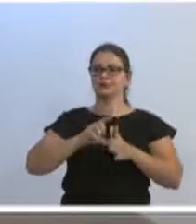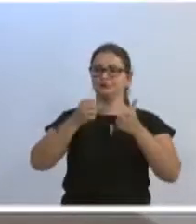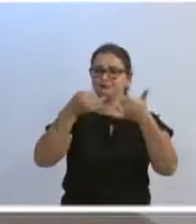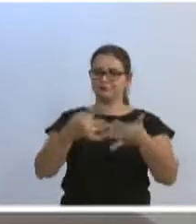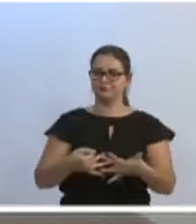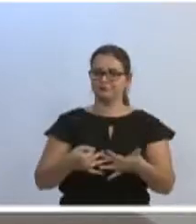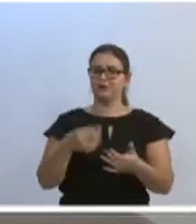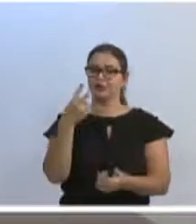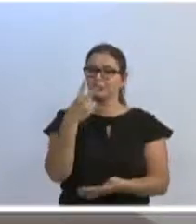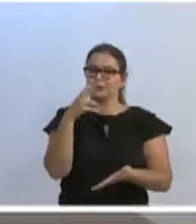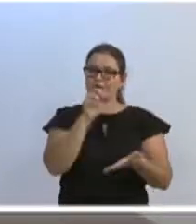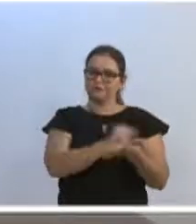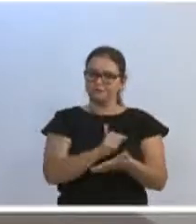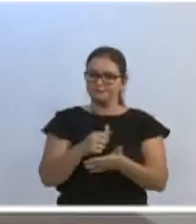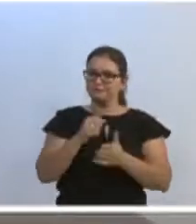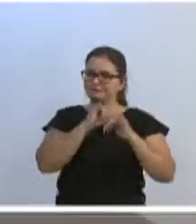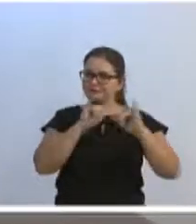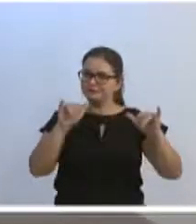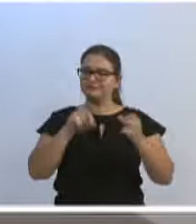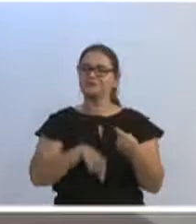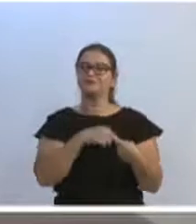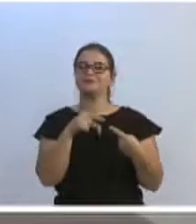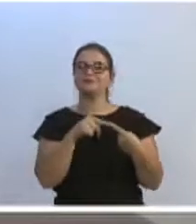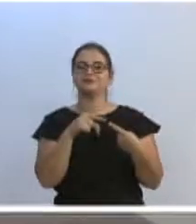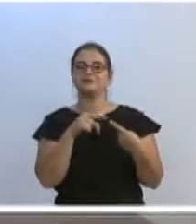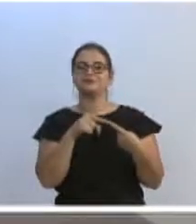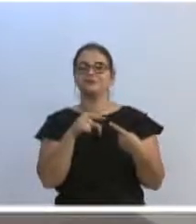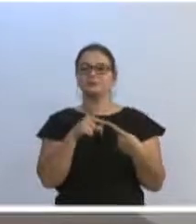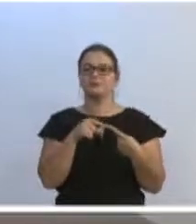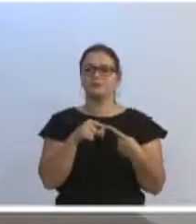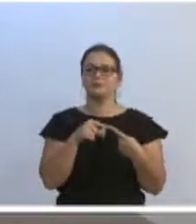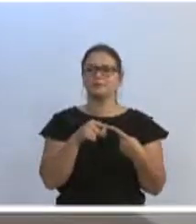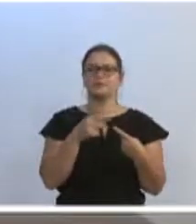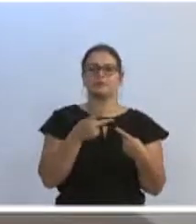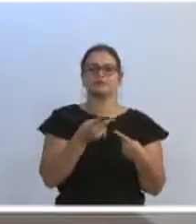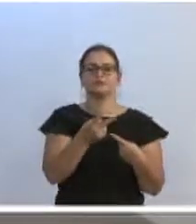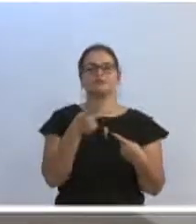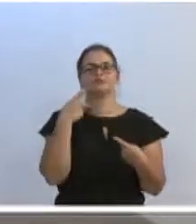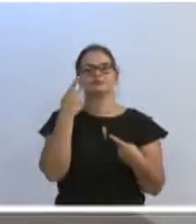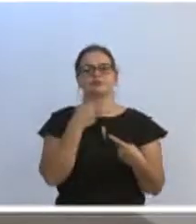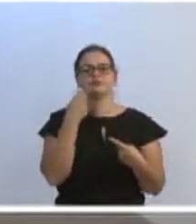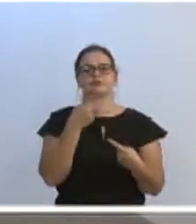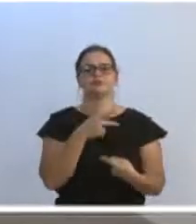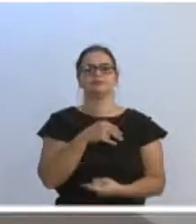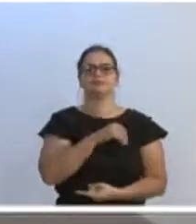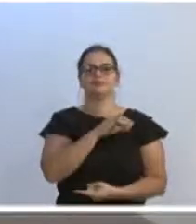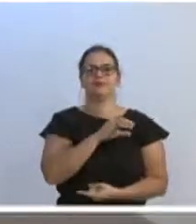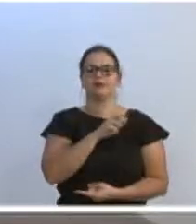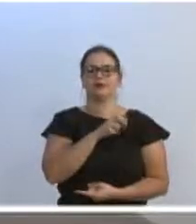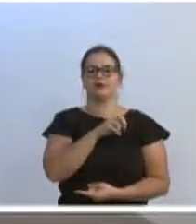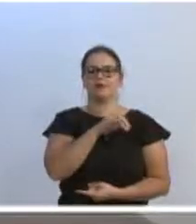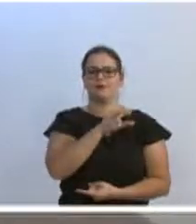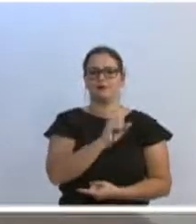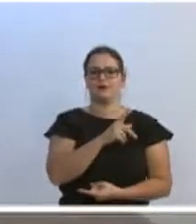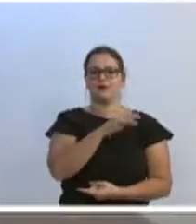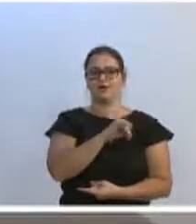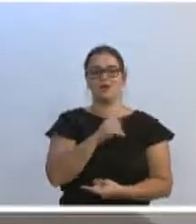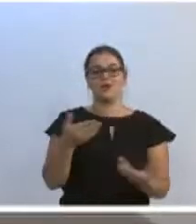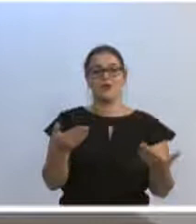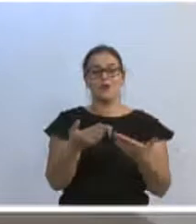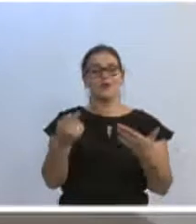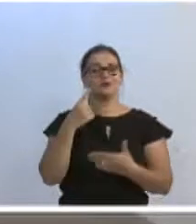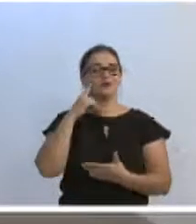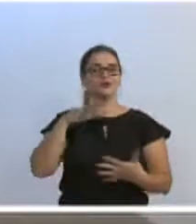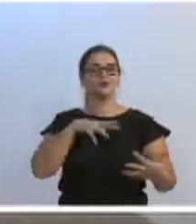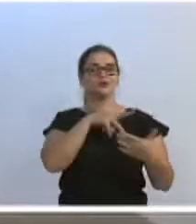registro, dois registros, na verdade. Primeiro, em conversa com o eterno vereador Equivo Hadrish, ele me lembrou que hoje é o Dia Mundial do Circo.